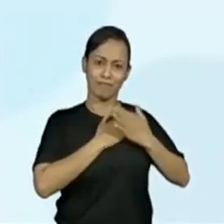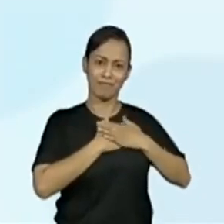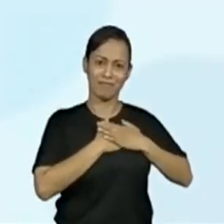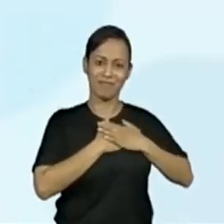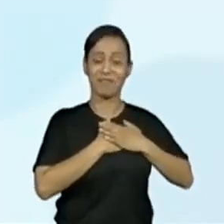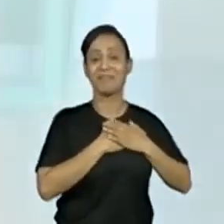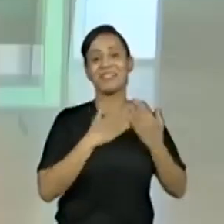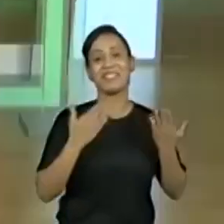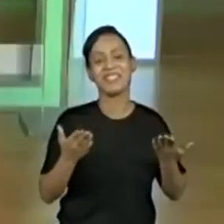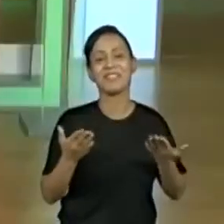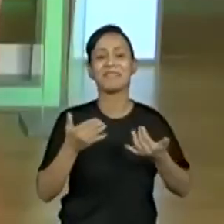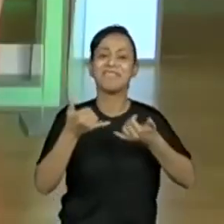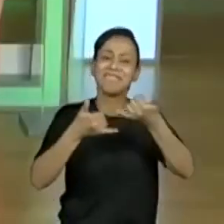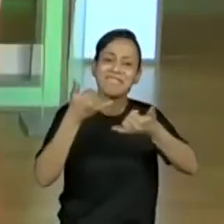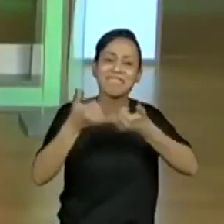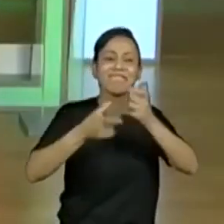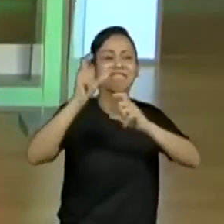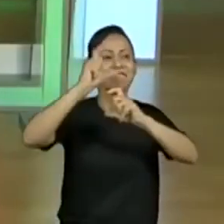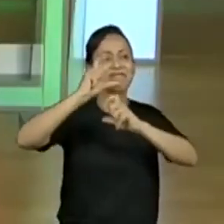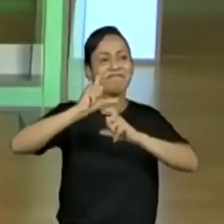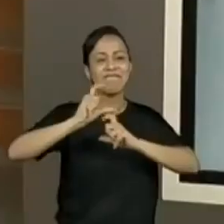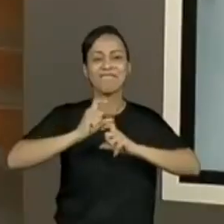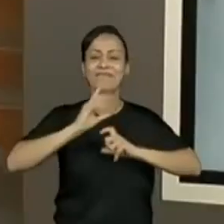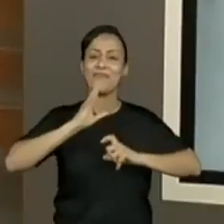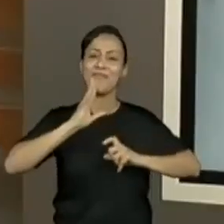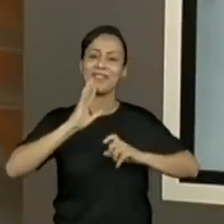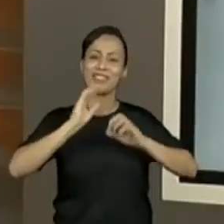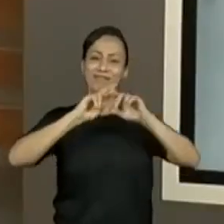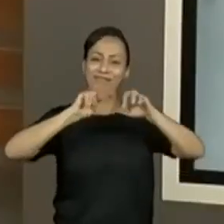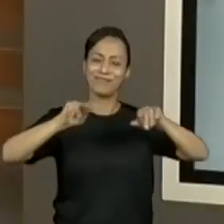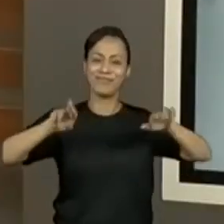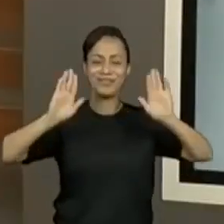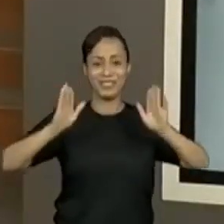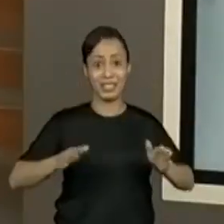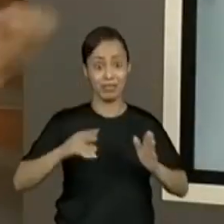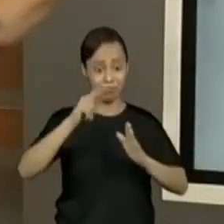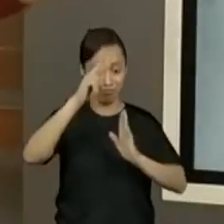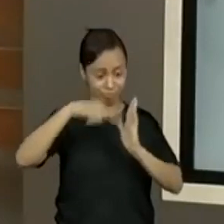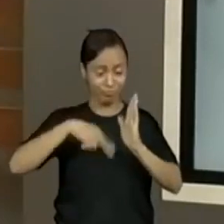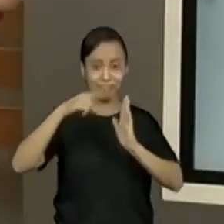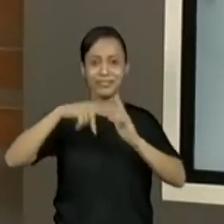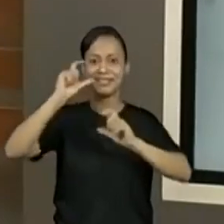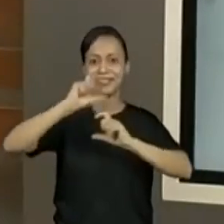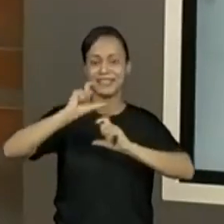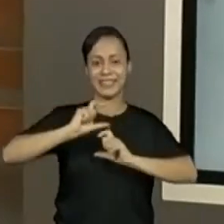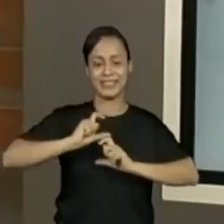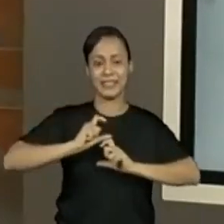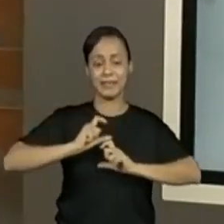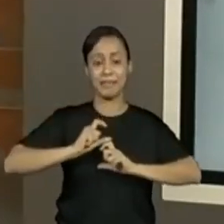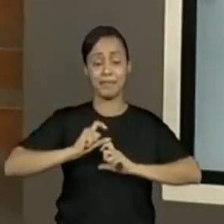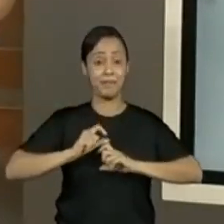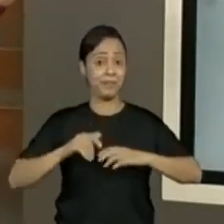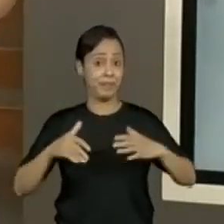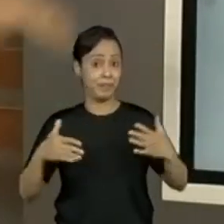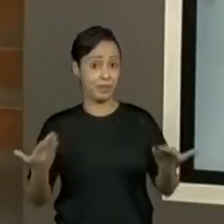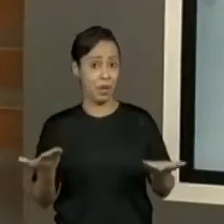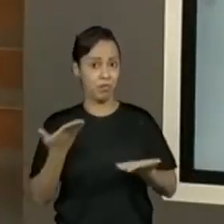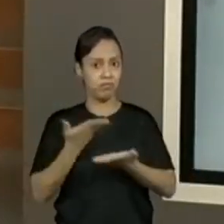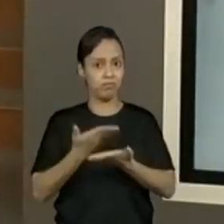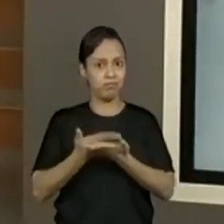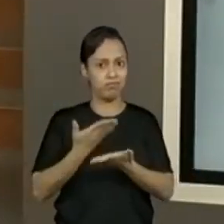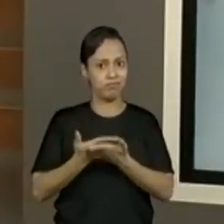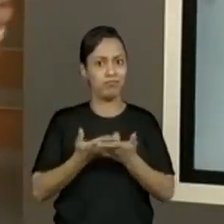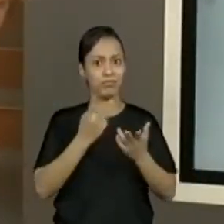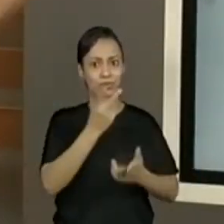com a nossa atividade. Conhecer um pouquinho o repertório. É por isso essa leitura da quadrinha. Certo. E hoje agora, nessa segunda atividade,